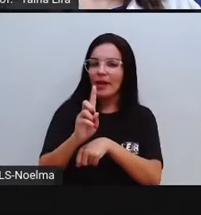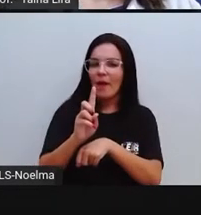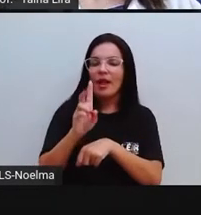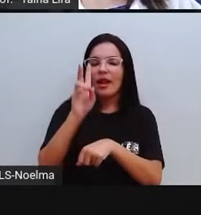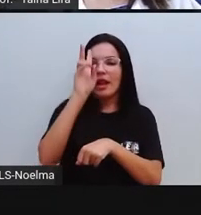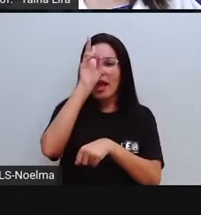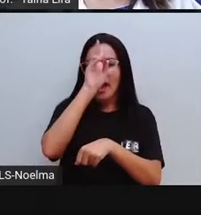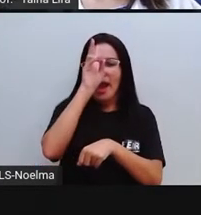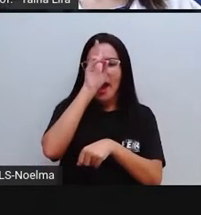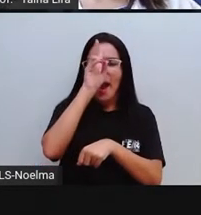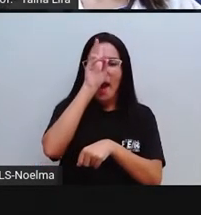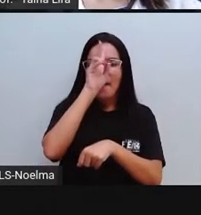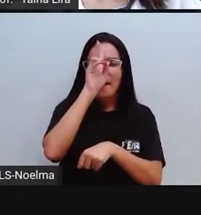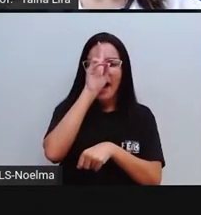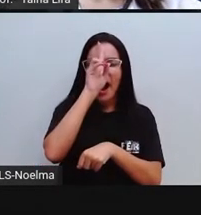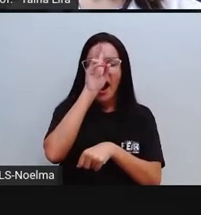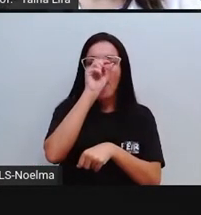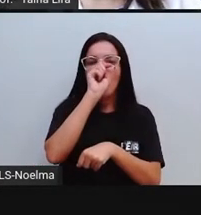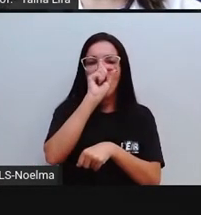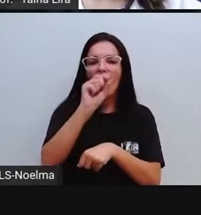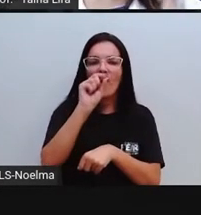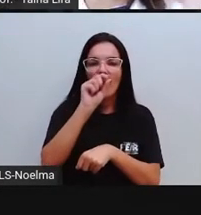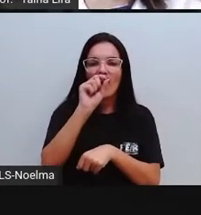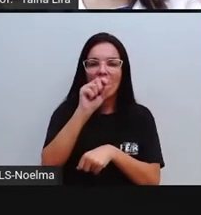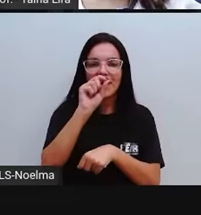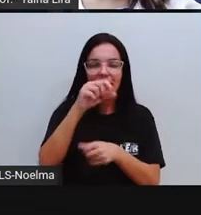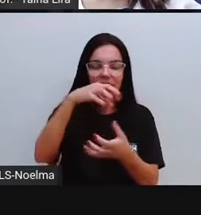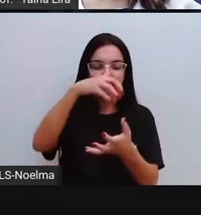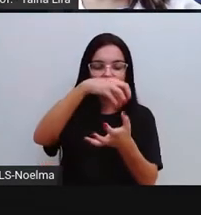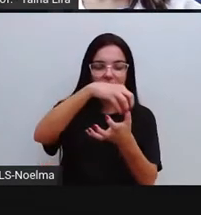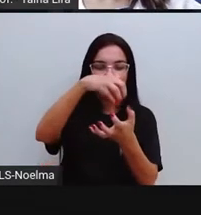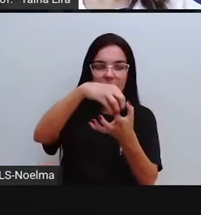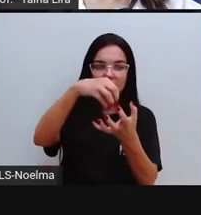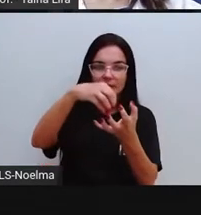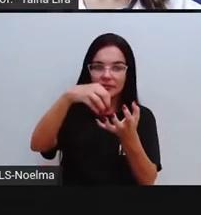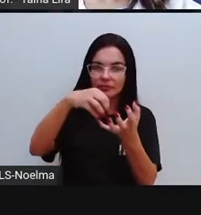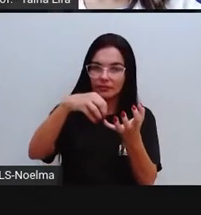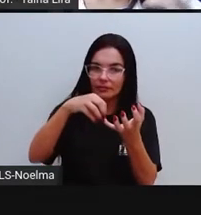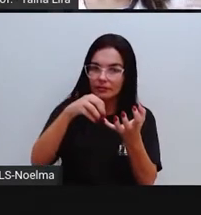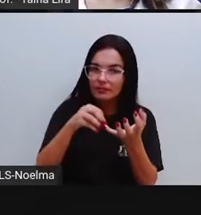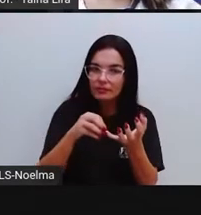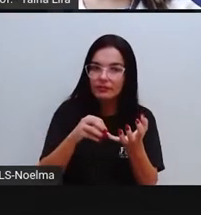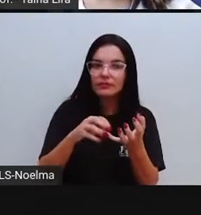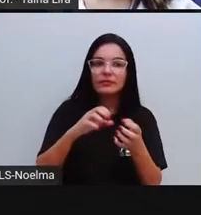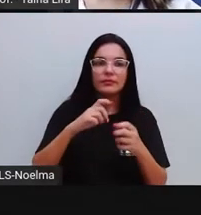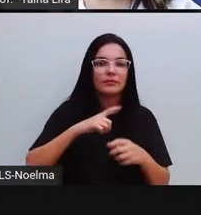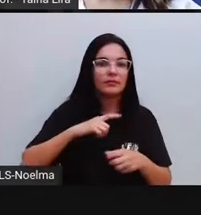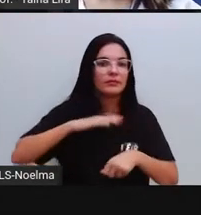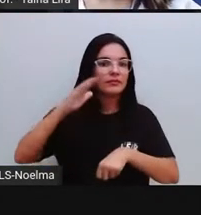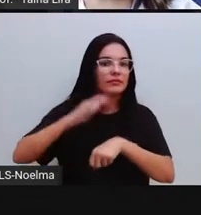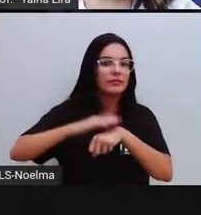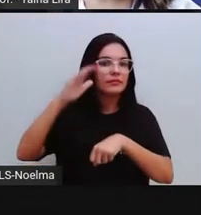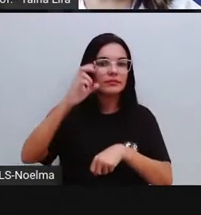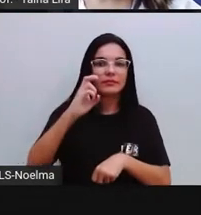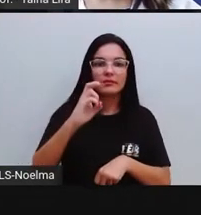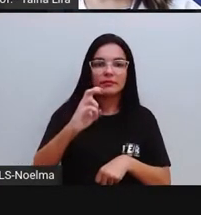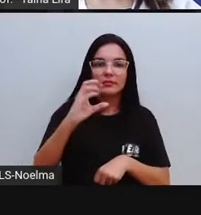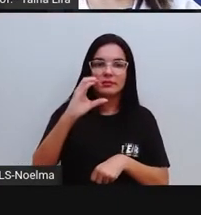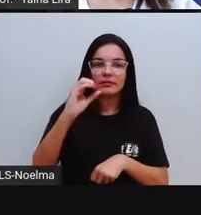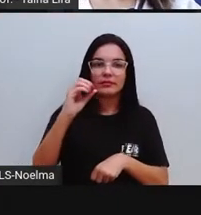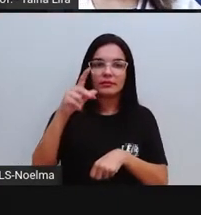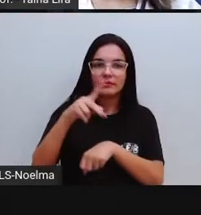Não, a África é um continente imenso, né? Com mais de 50 países, tá bom?